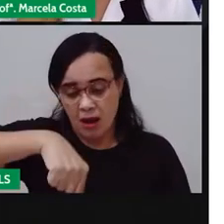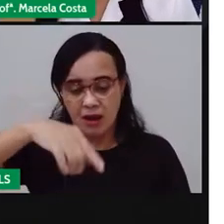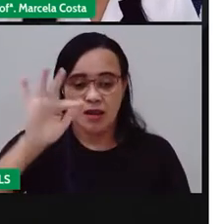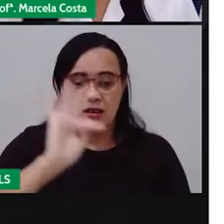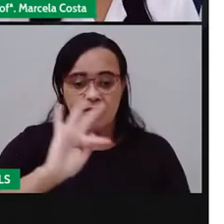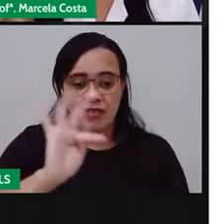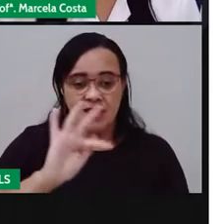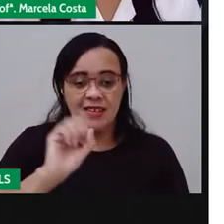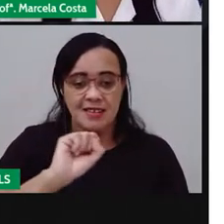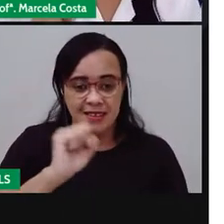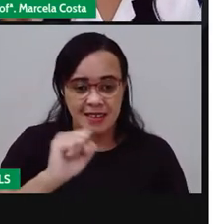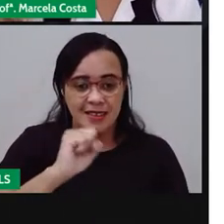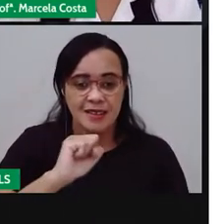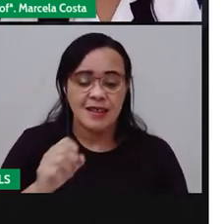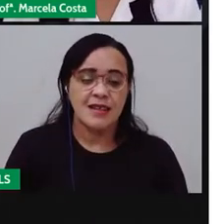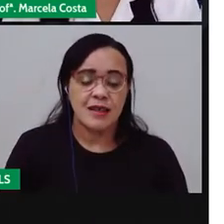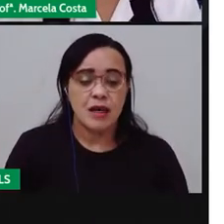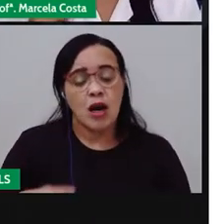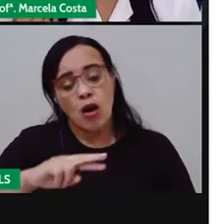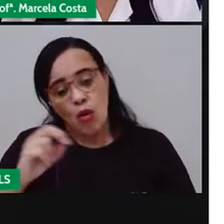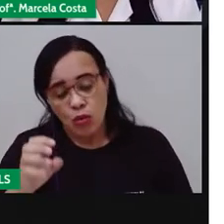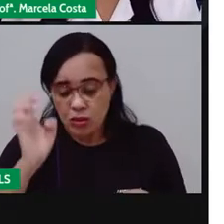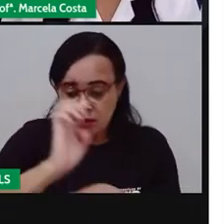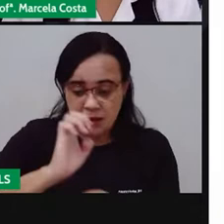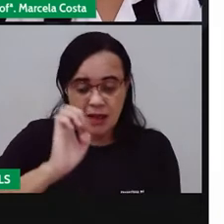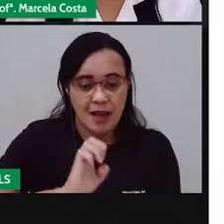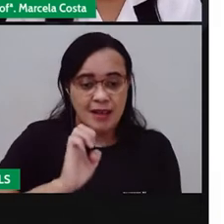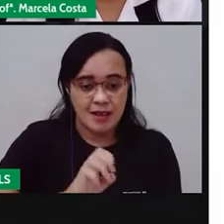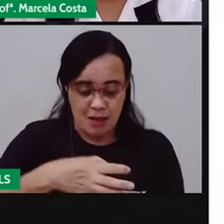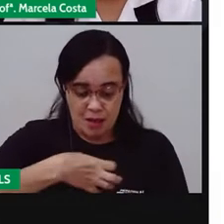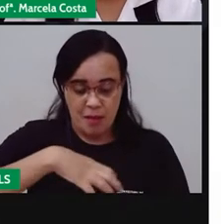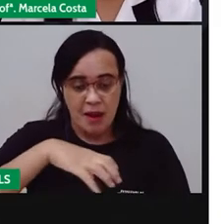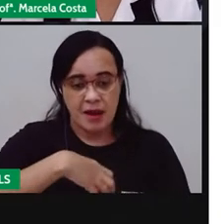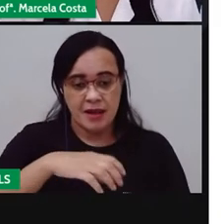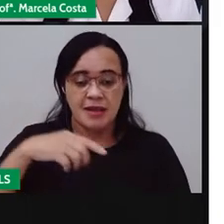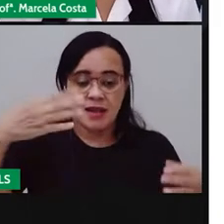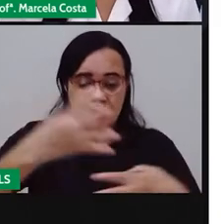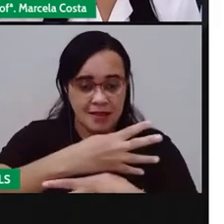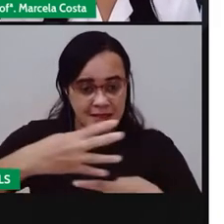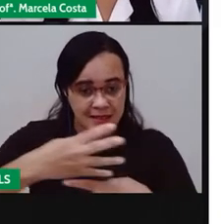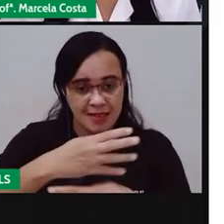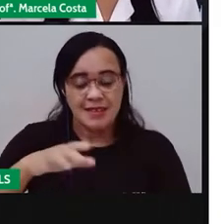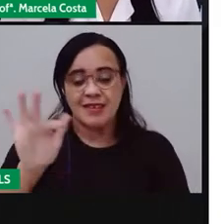Aqui no nosso estado, na Bahia, a nossa cidade, Feira de Santana.